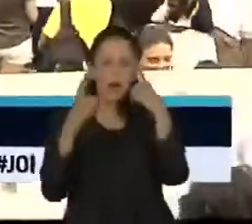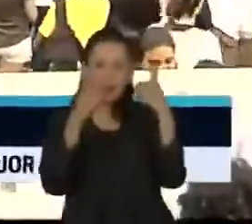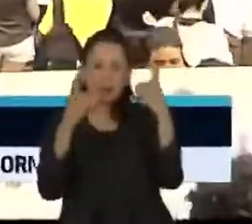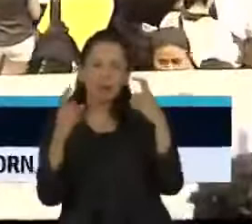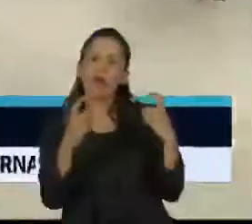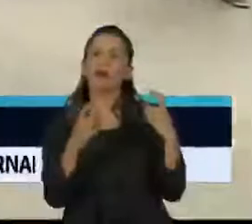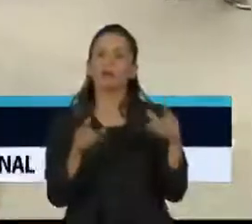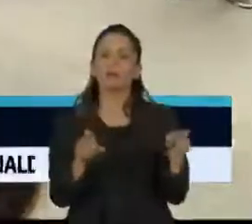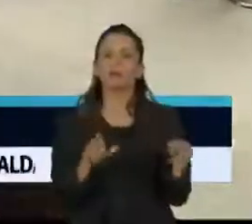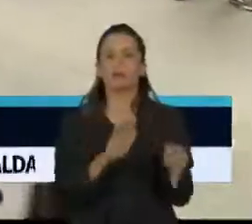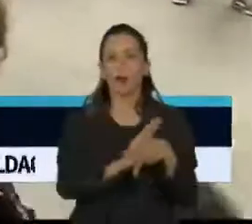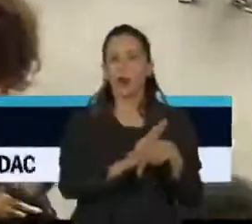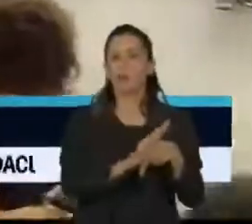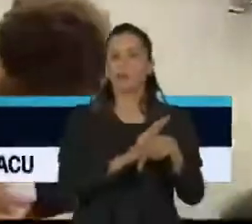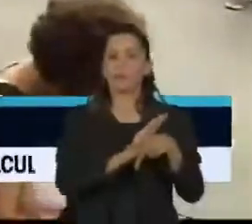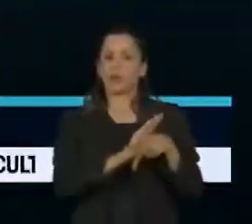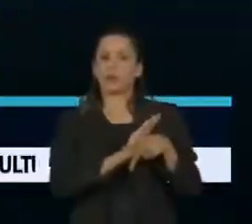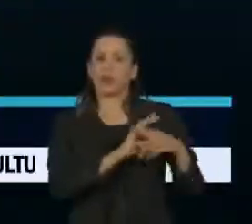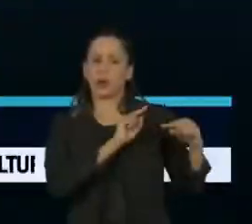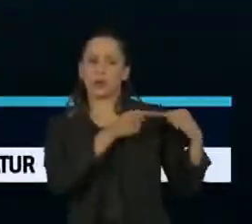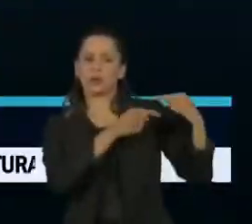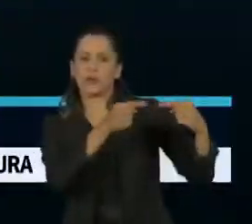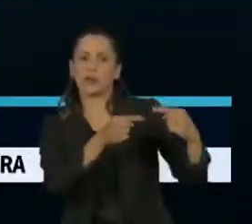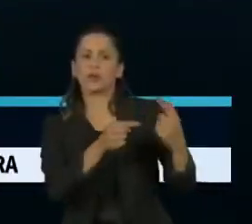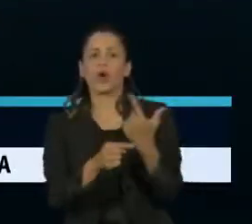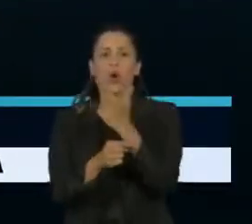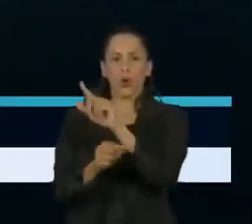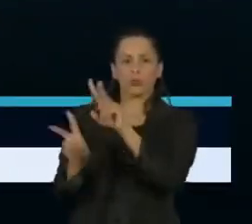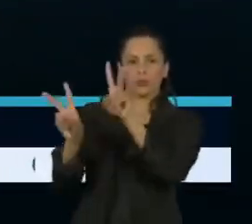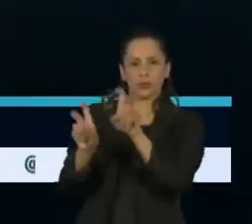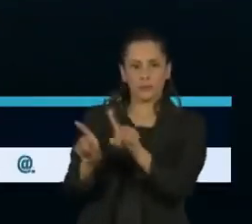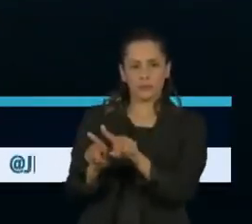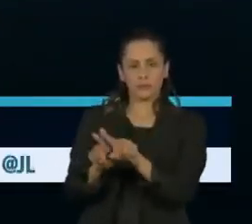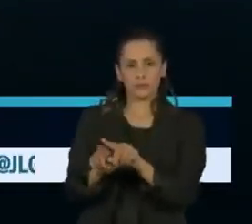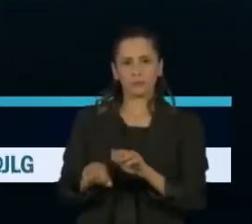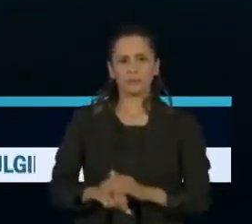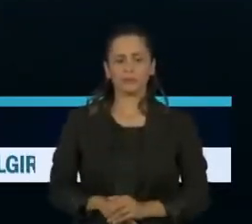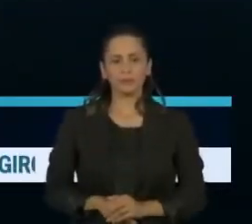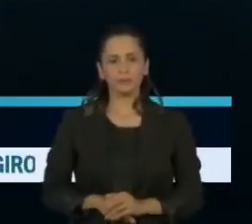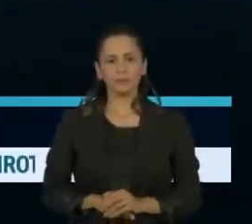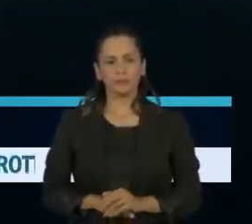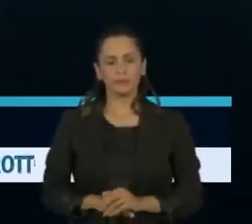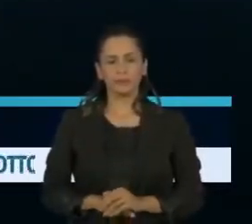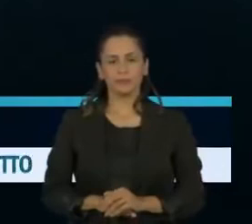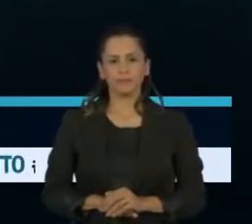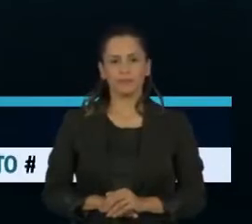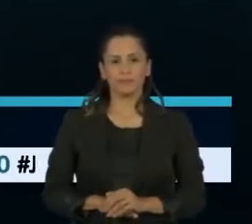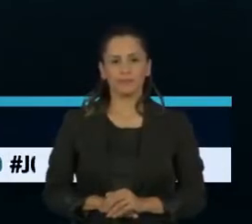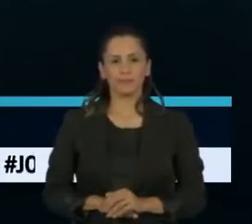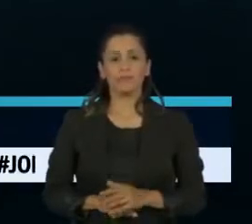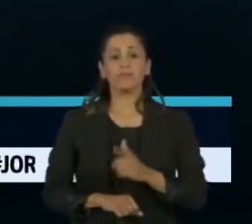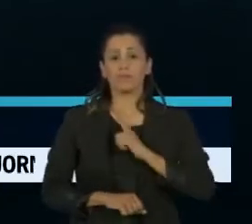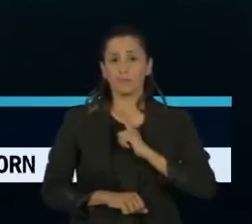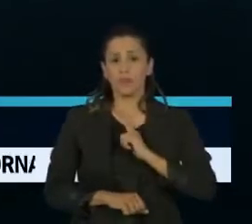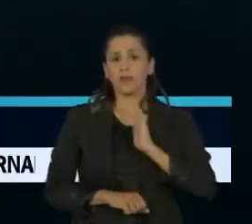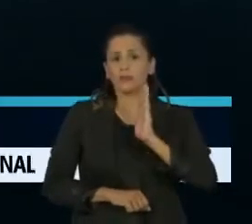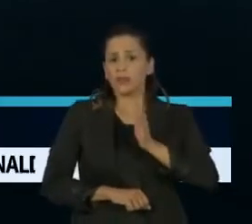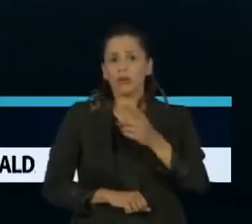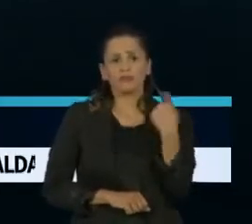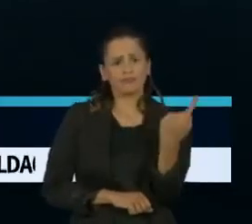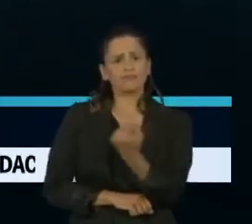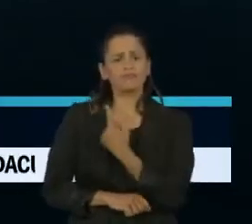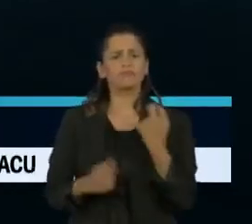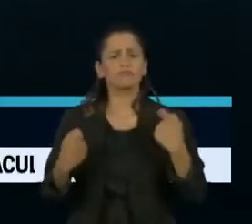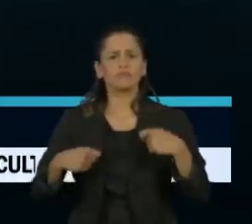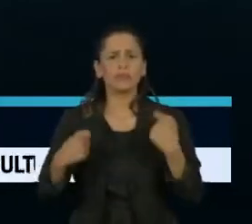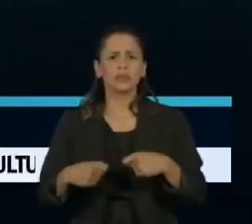conservadoras e algumas reacionárias. Nós devemos despertar para uma nova